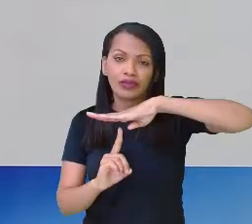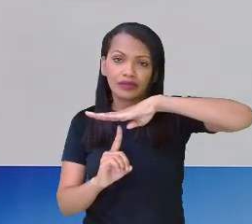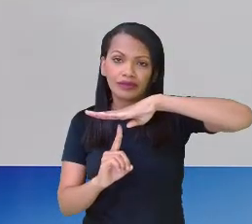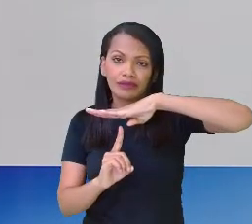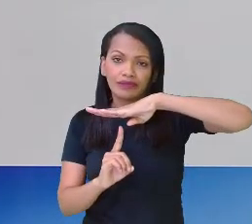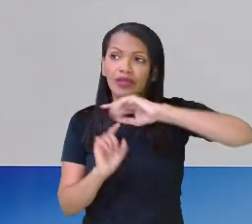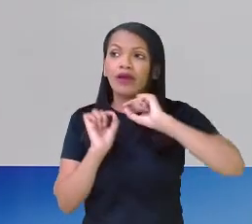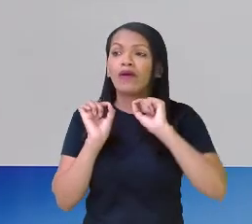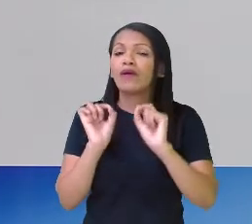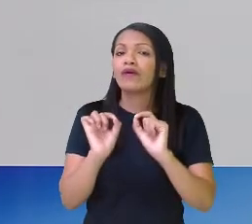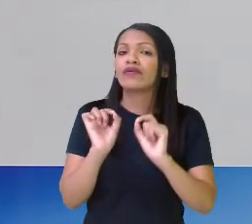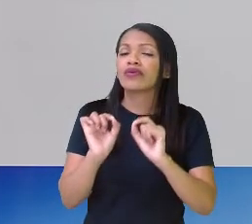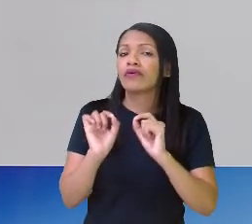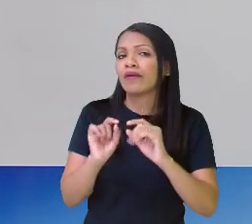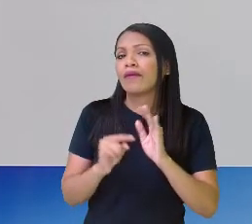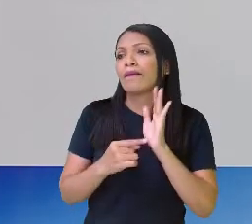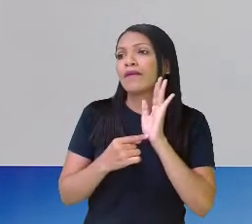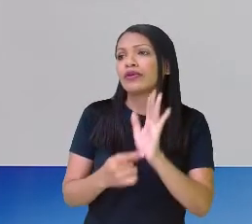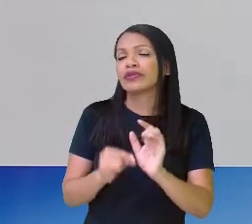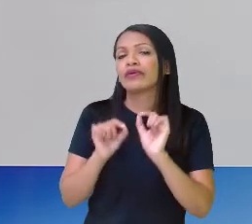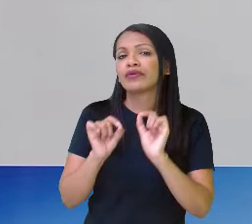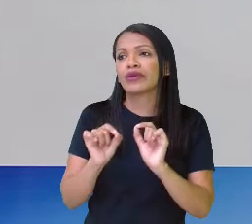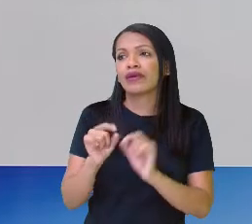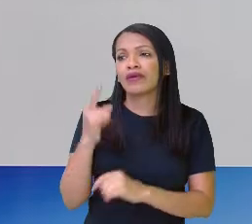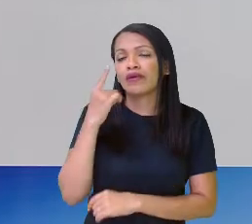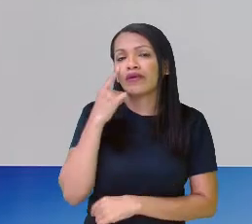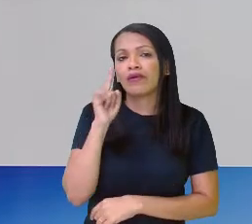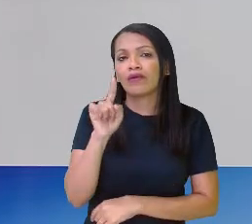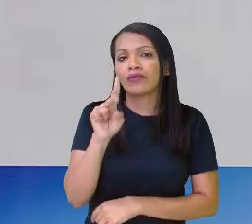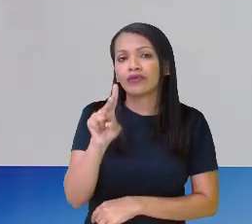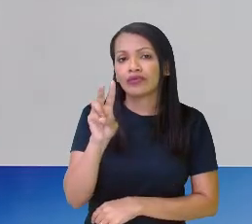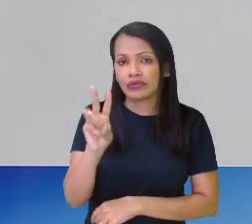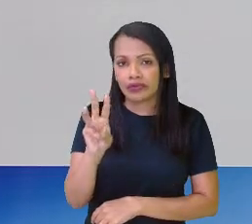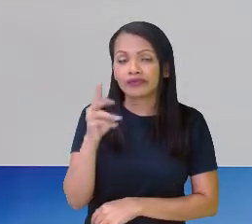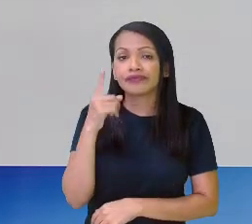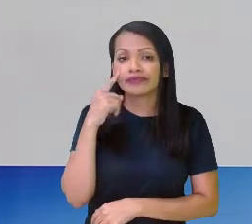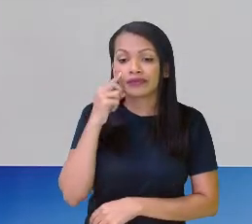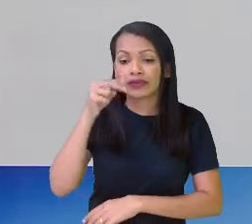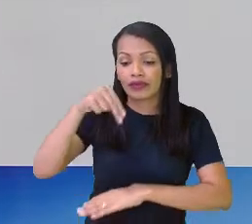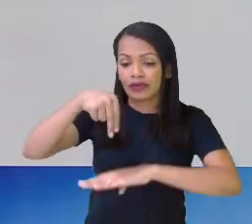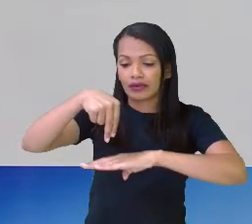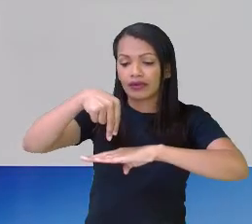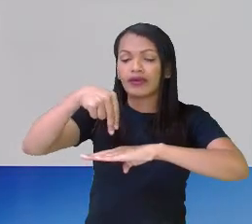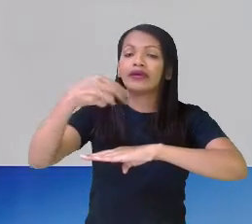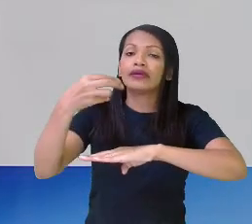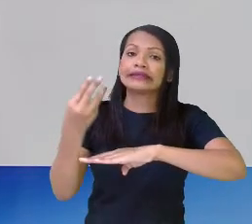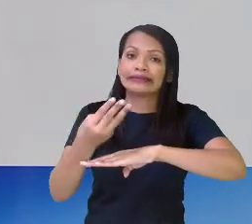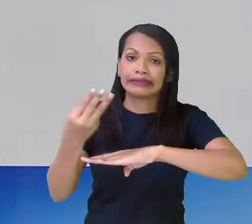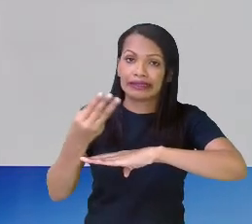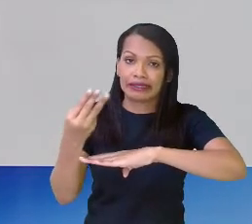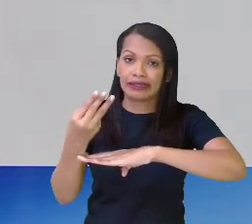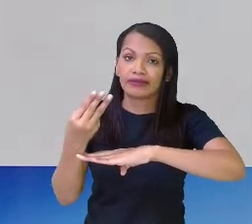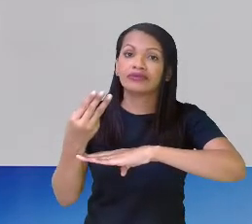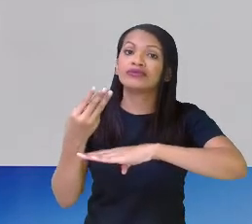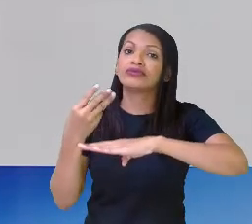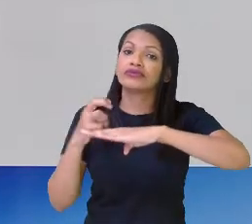O que eu vou destacar será o meu numerador. Um, dois, três. Três quintos. Beleza?